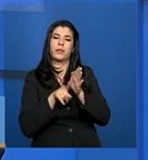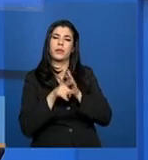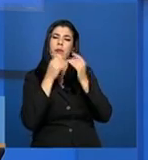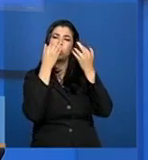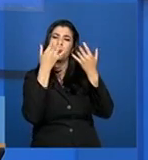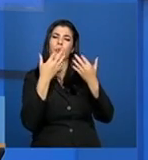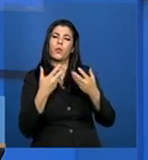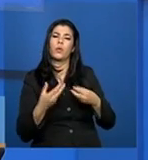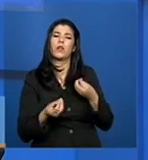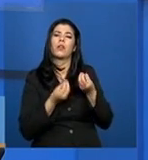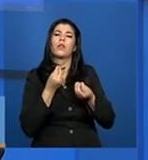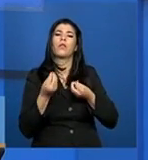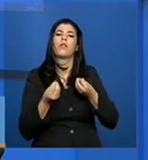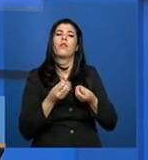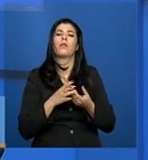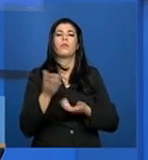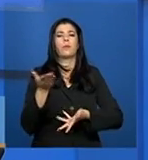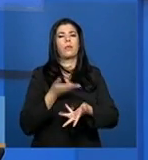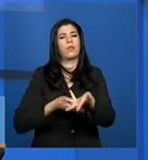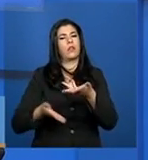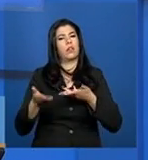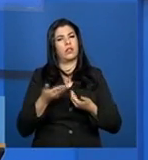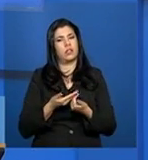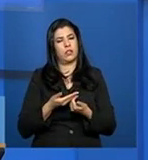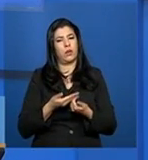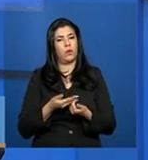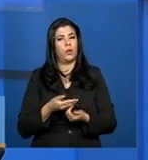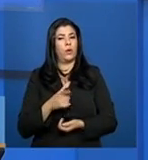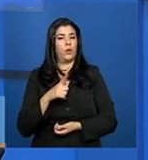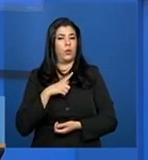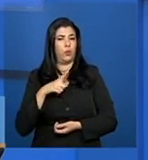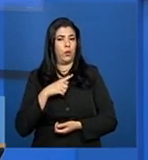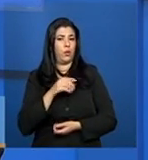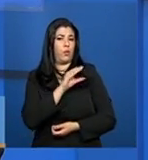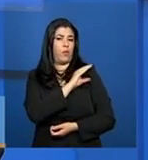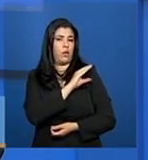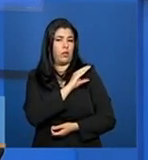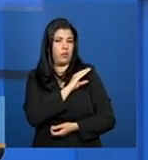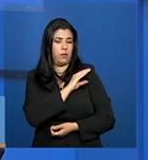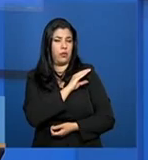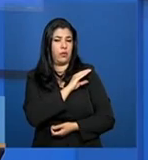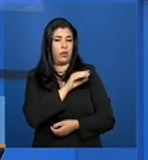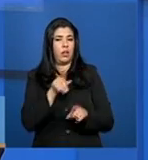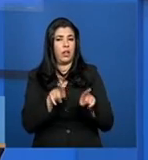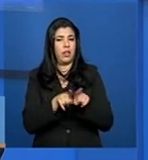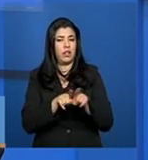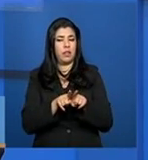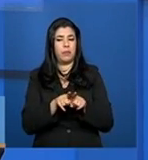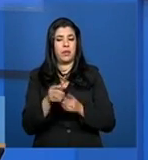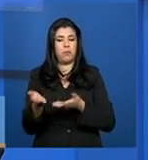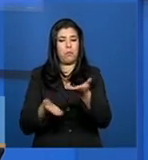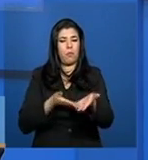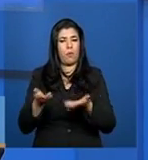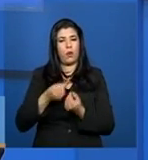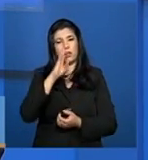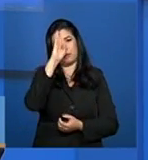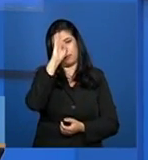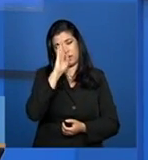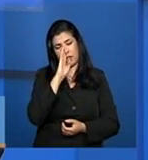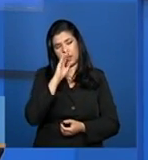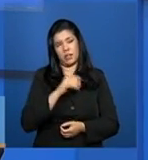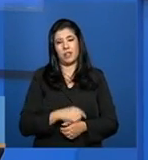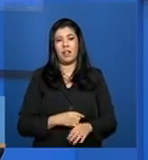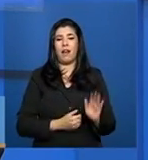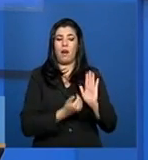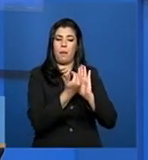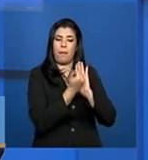a relação do órgão gestor com aquela entidade, sobre financiamento, sobre a gratuidade. A sessão 3 também, ela é muito importante